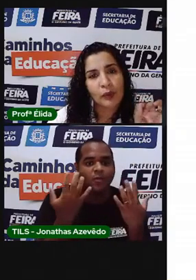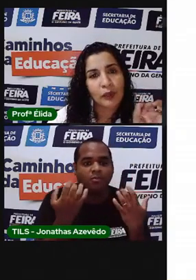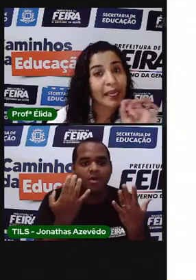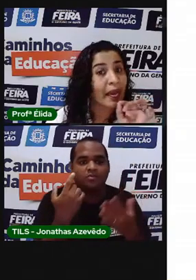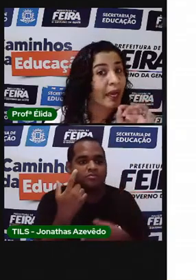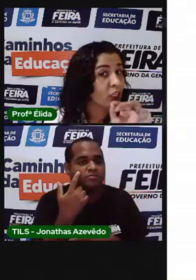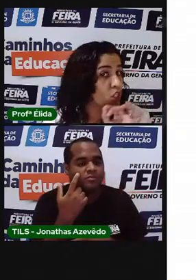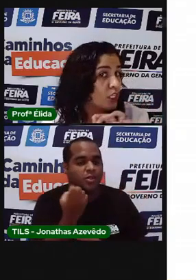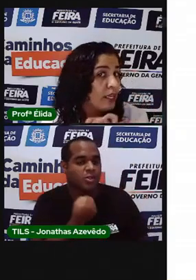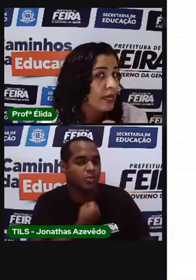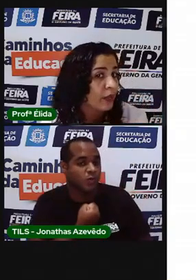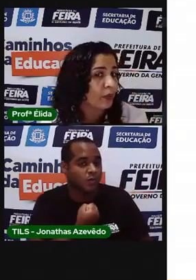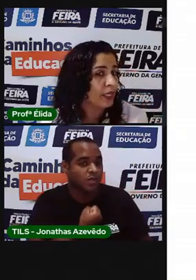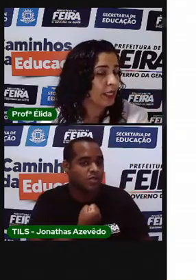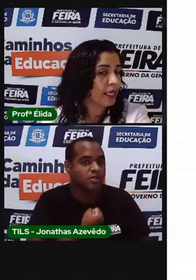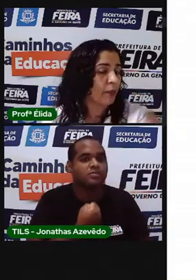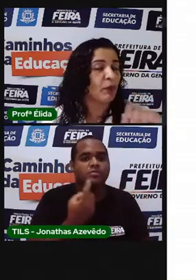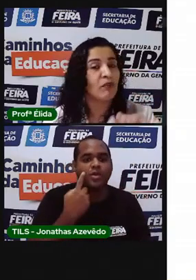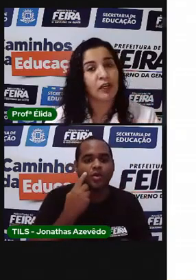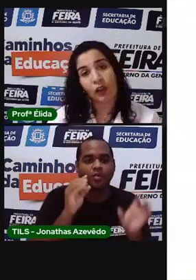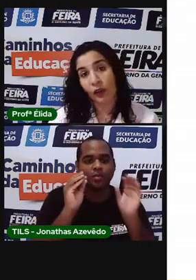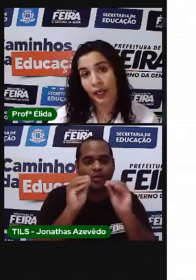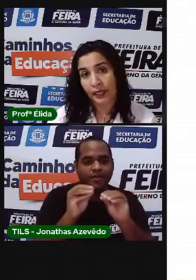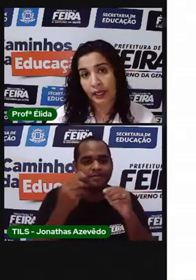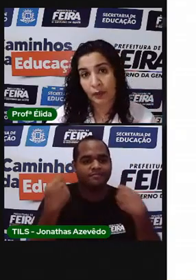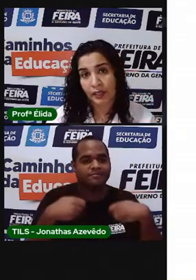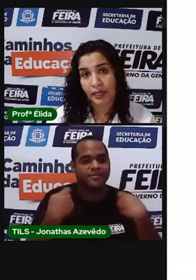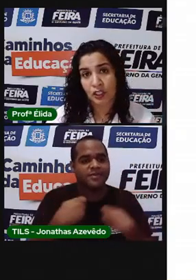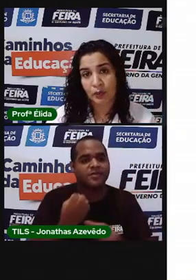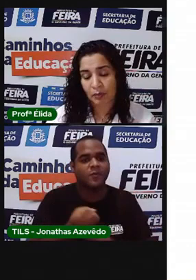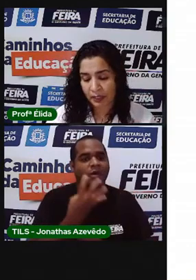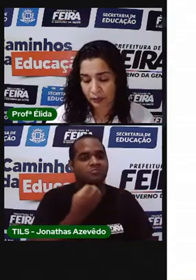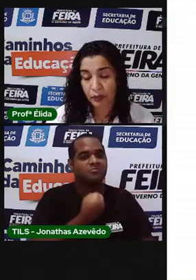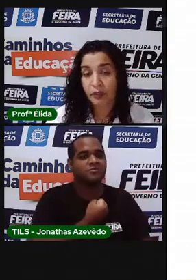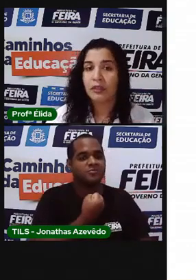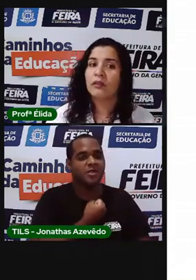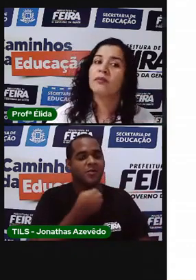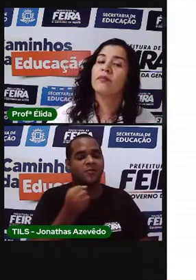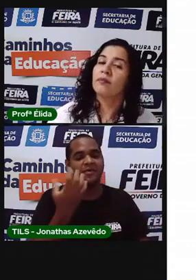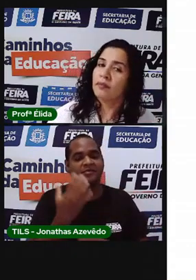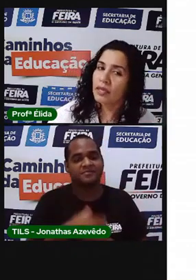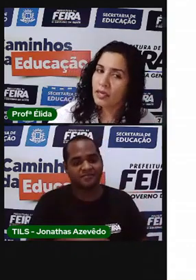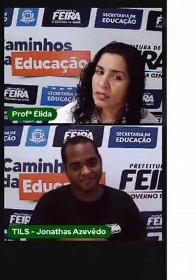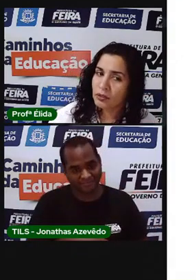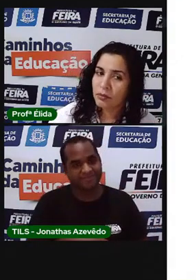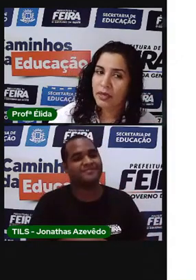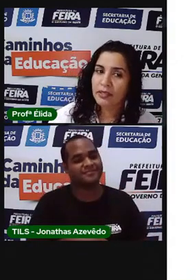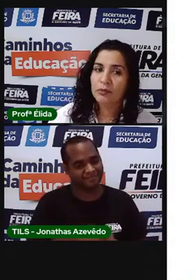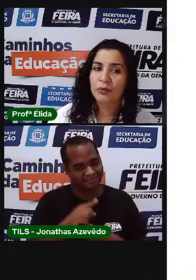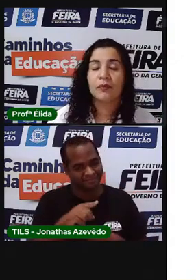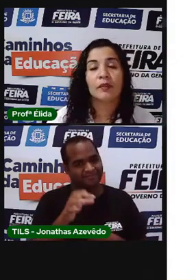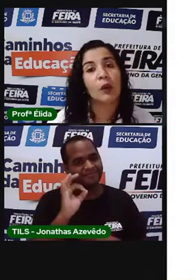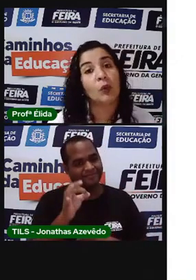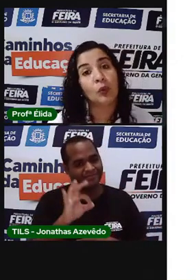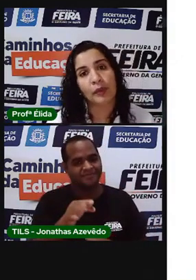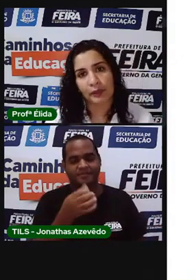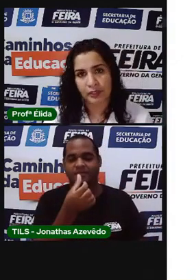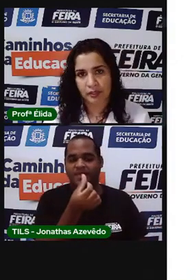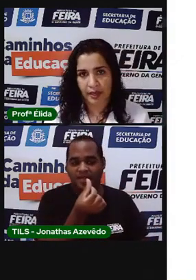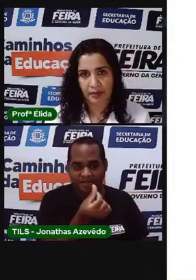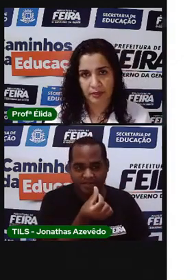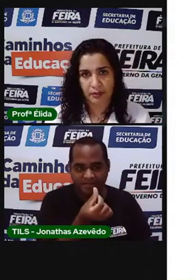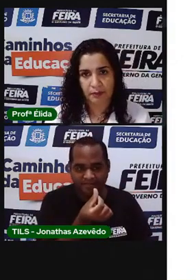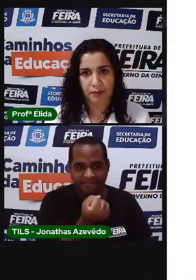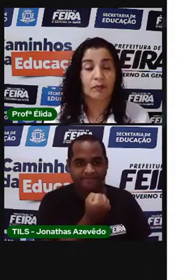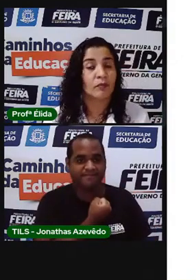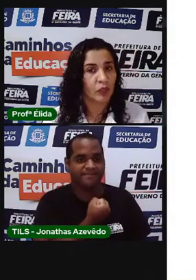número cardinal que a Pró vai colocar naquele quadradinho em branco? Isso mesmo. O número